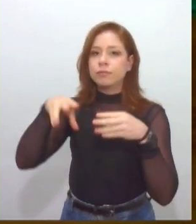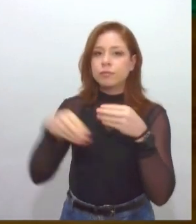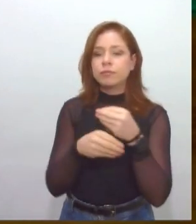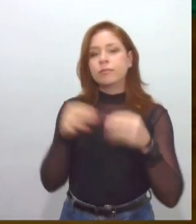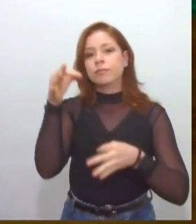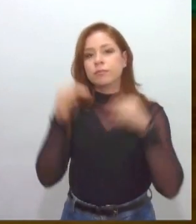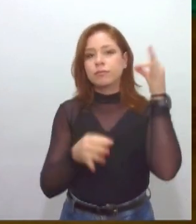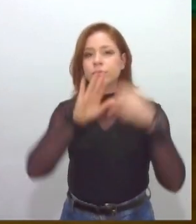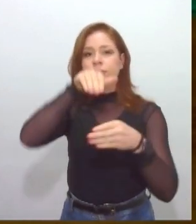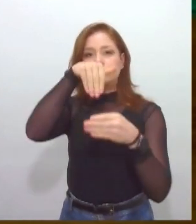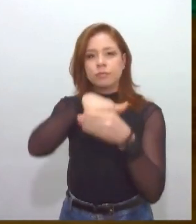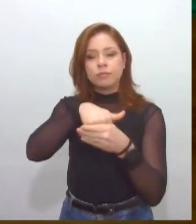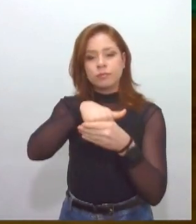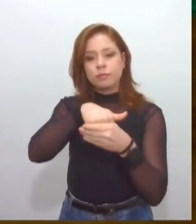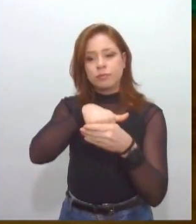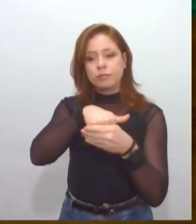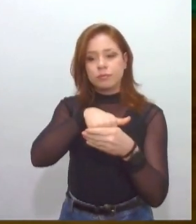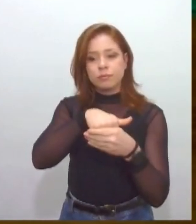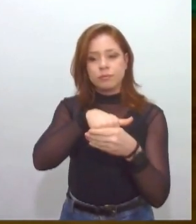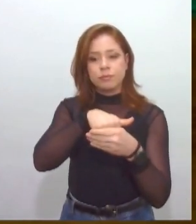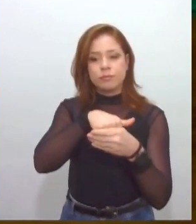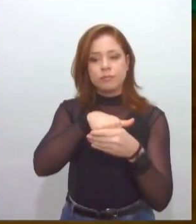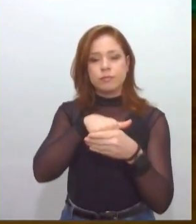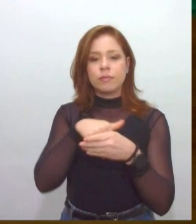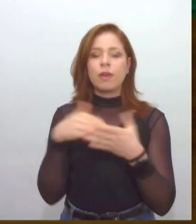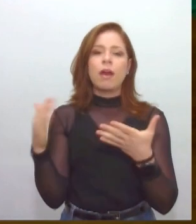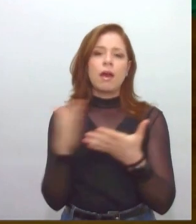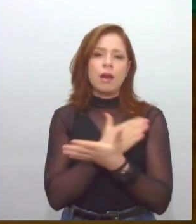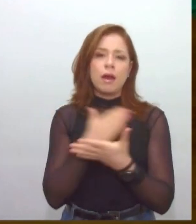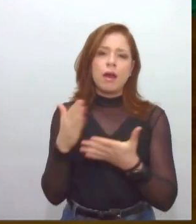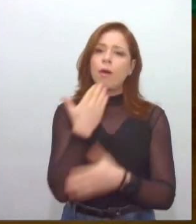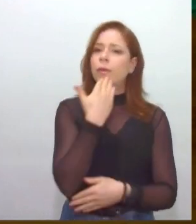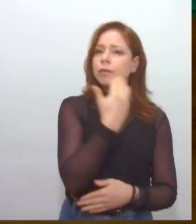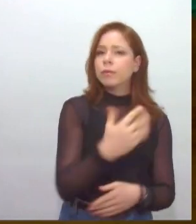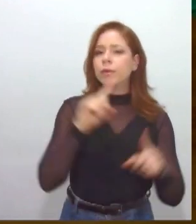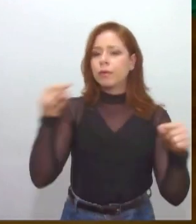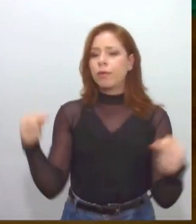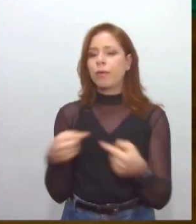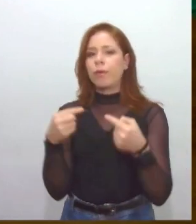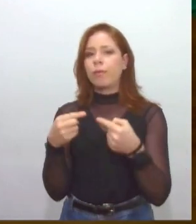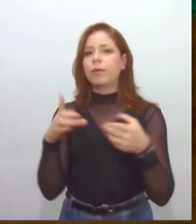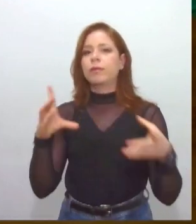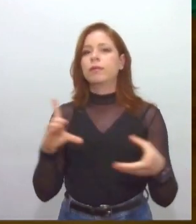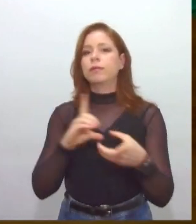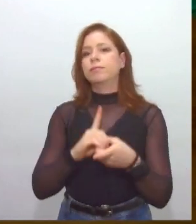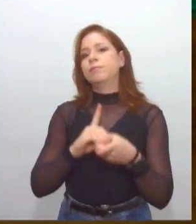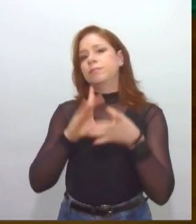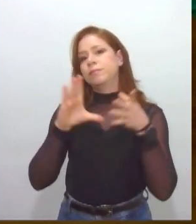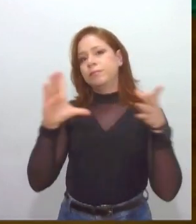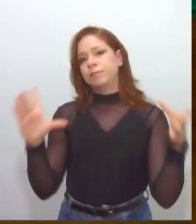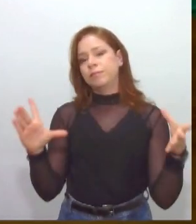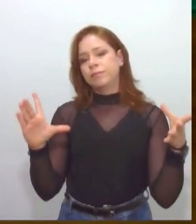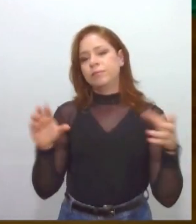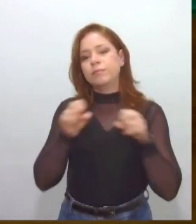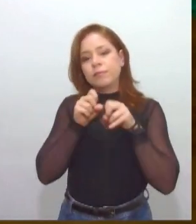essas bandeiras da democracia. E isso espalhou-se pelo